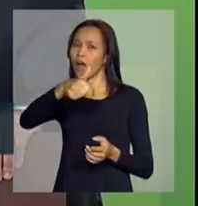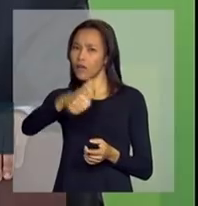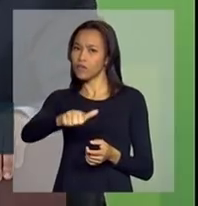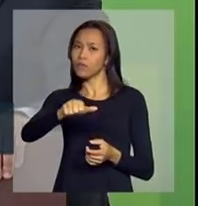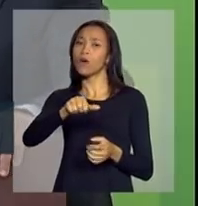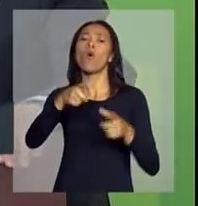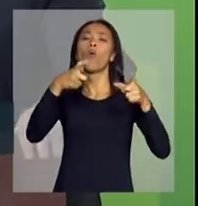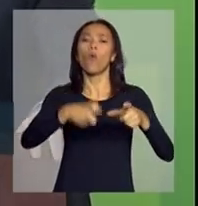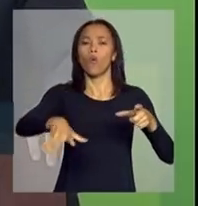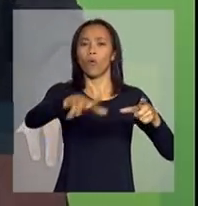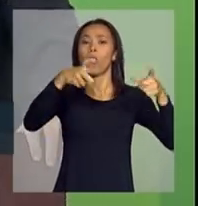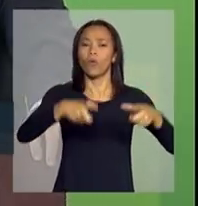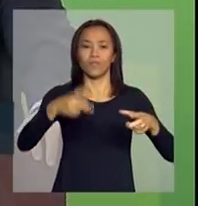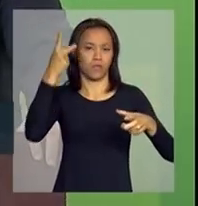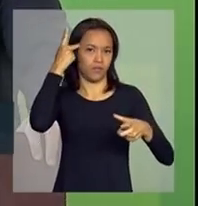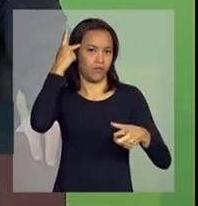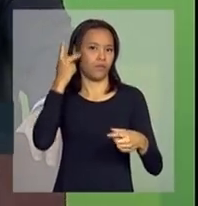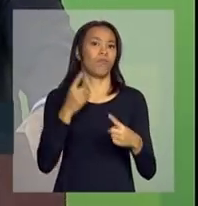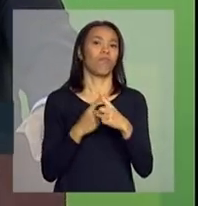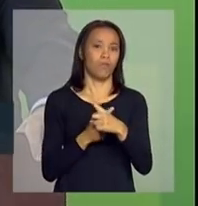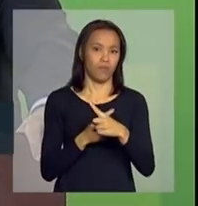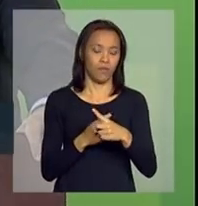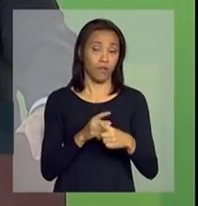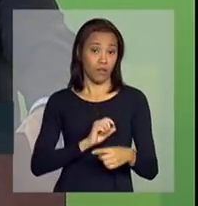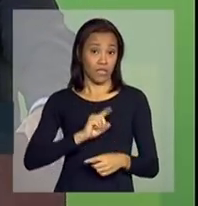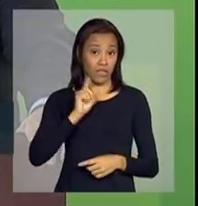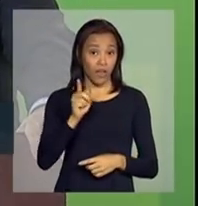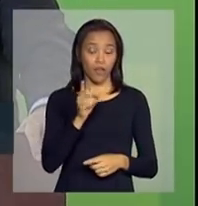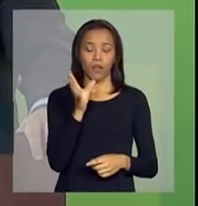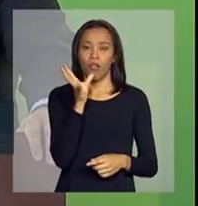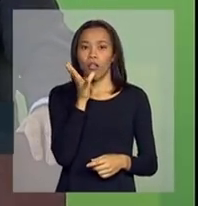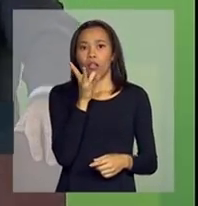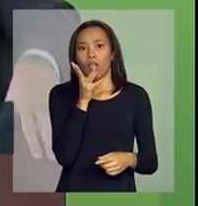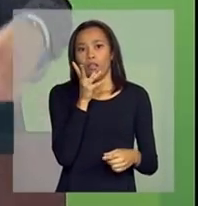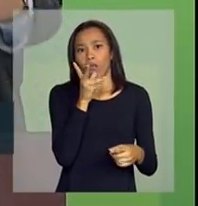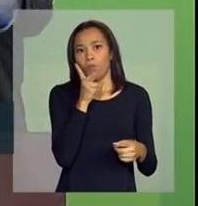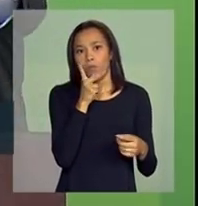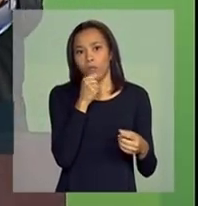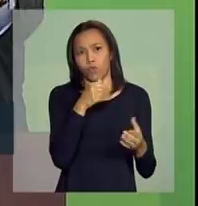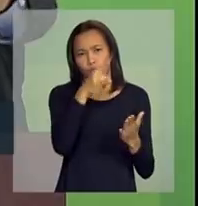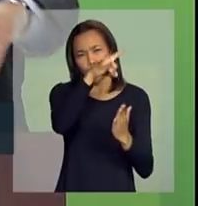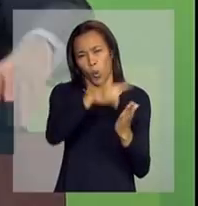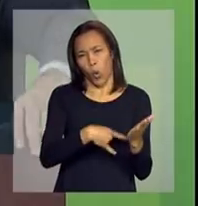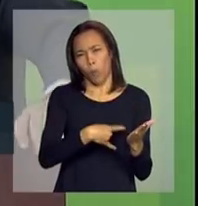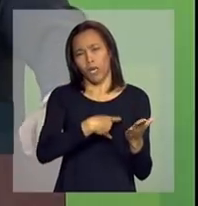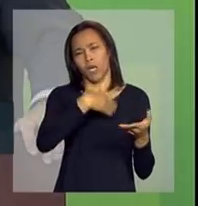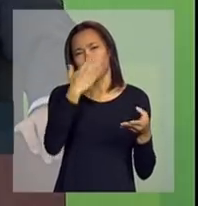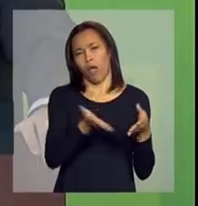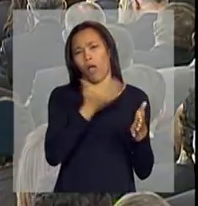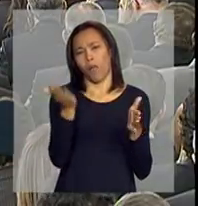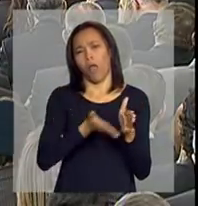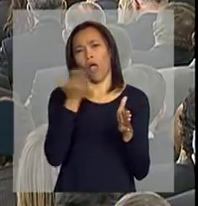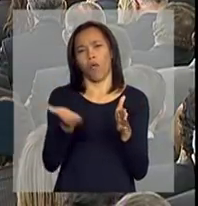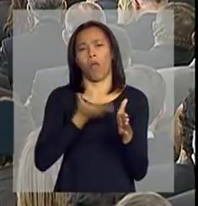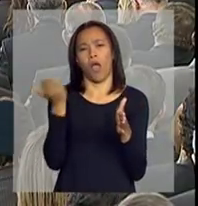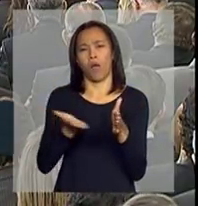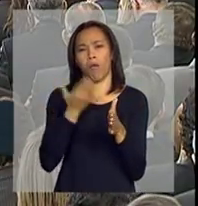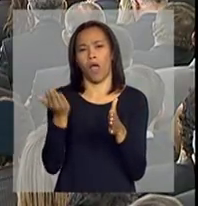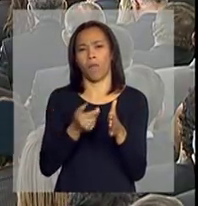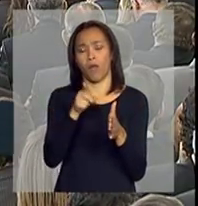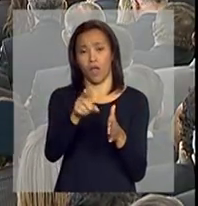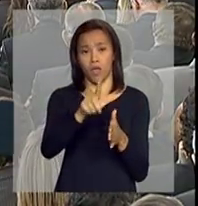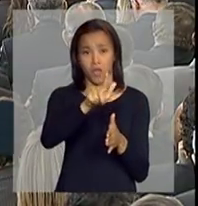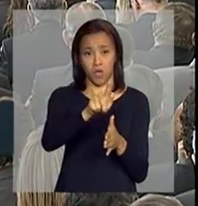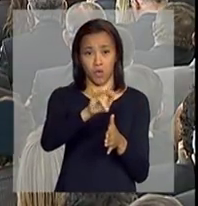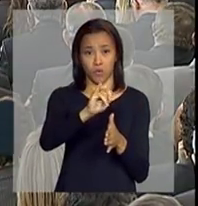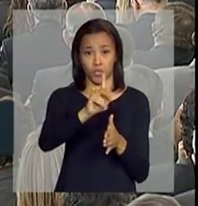São Paulo, que tem uma burocracia horrível. O querido amigo Gilberto Kassab sabe o quanto que nós